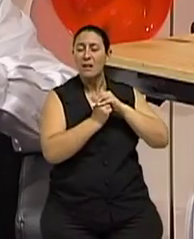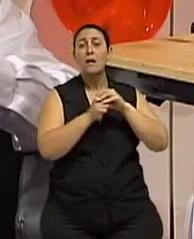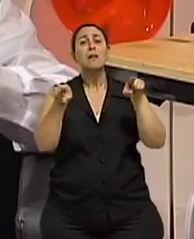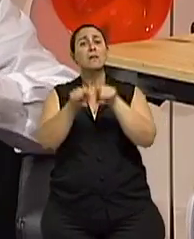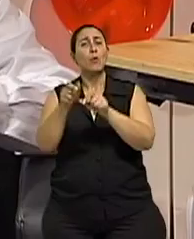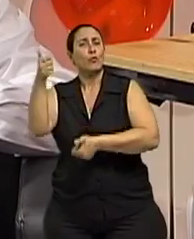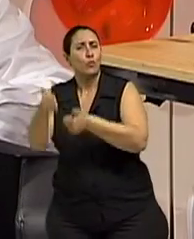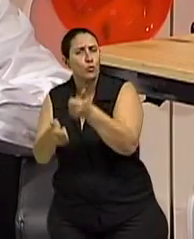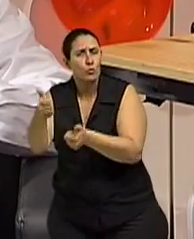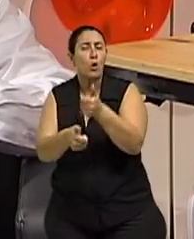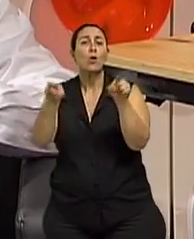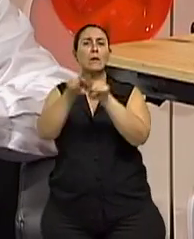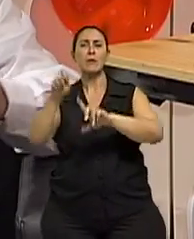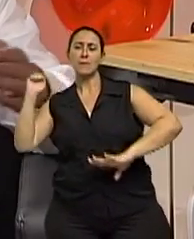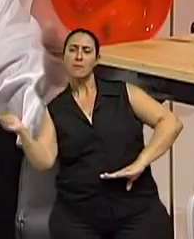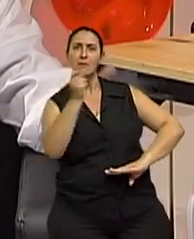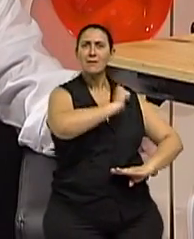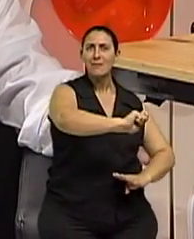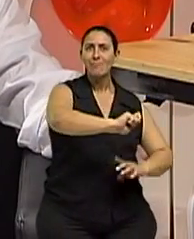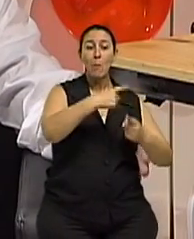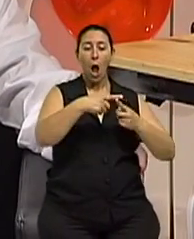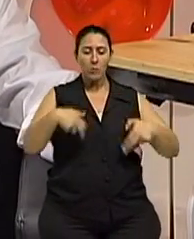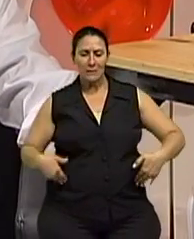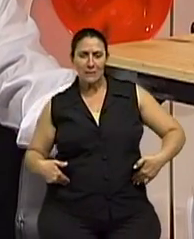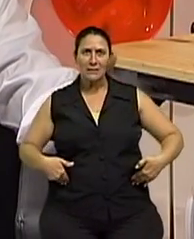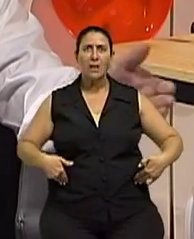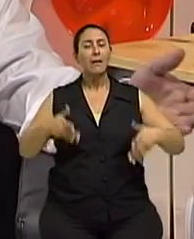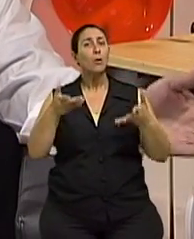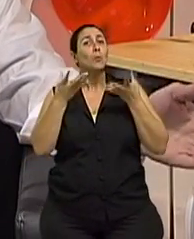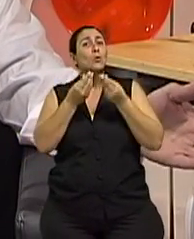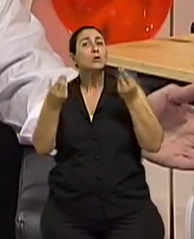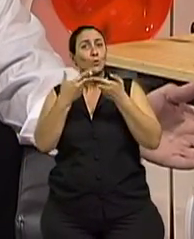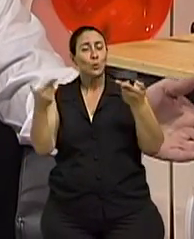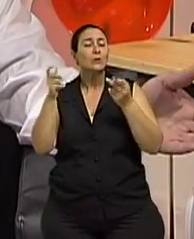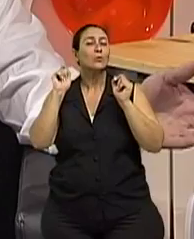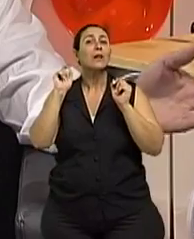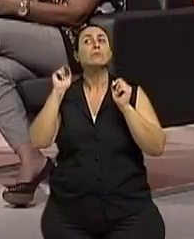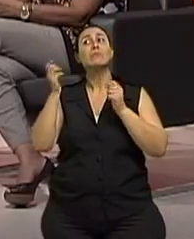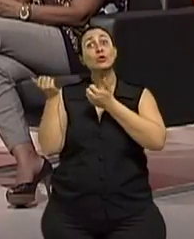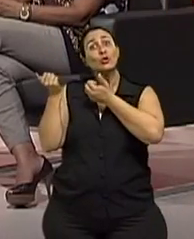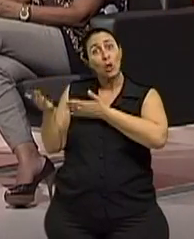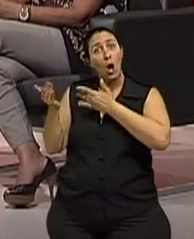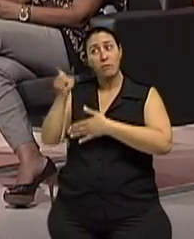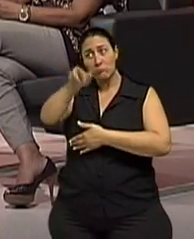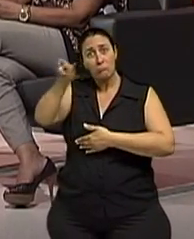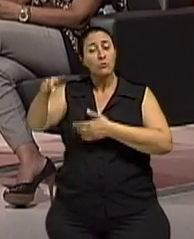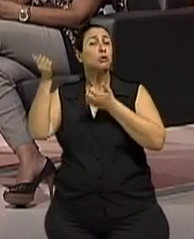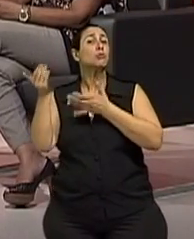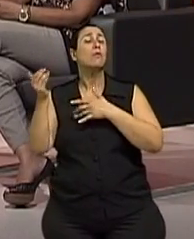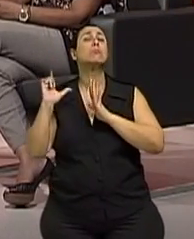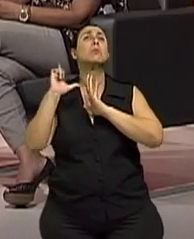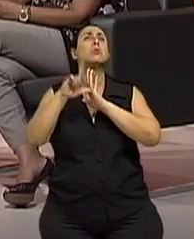tênis, isso aí tudo acaba levando ao desgaste do quadril. E isso fez com que pessoas mais jovens desenvolvam artrose.